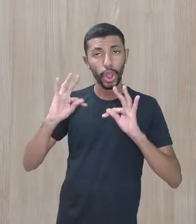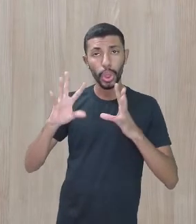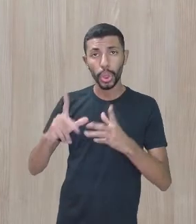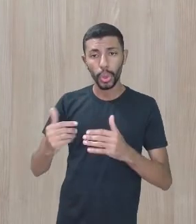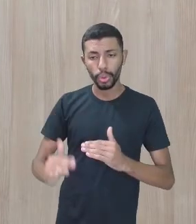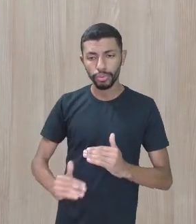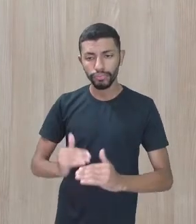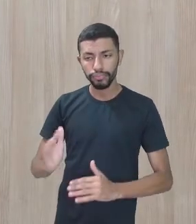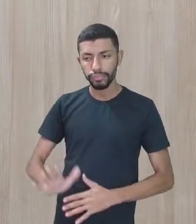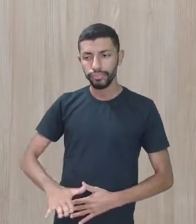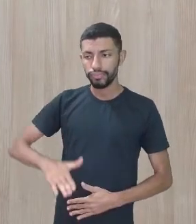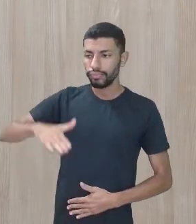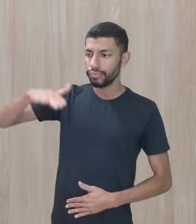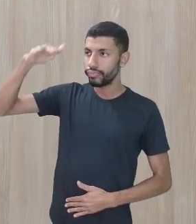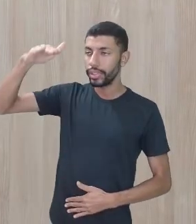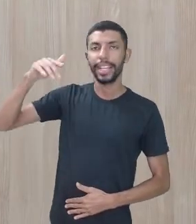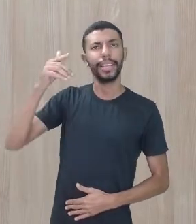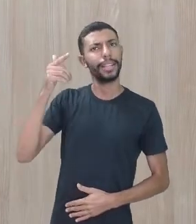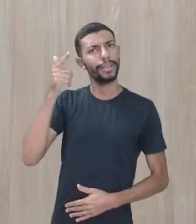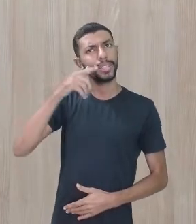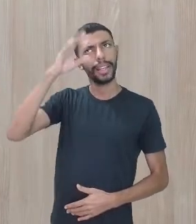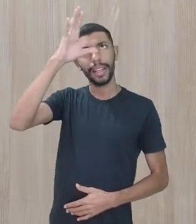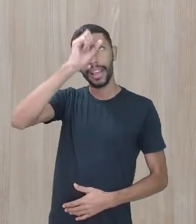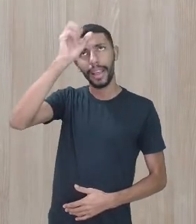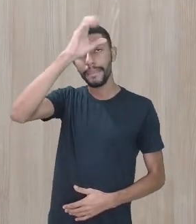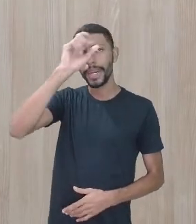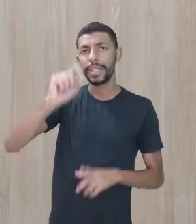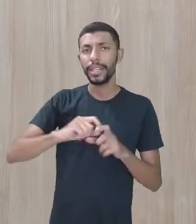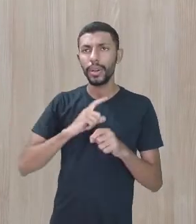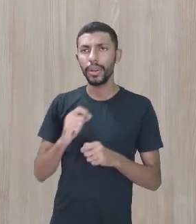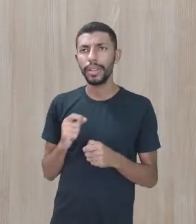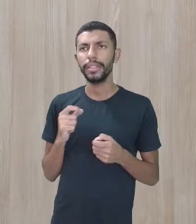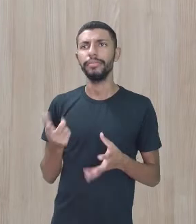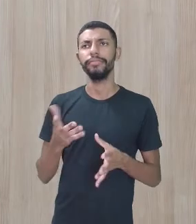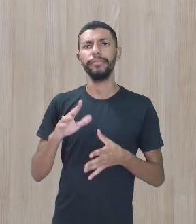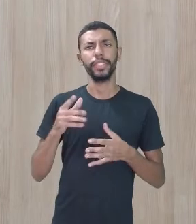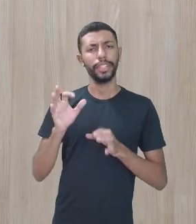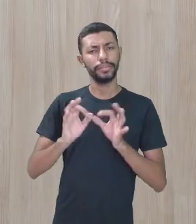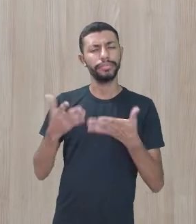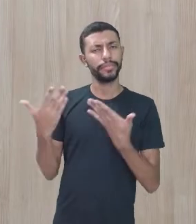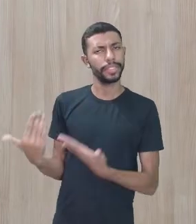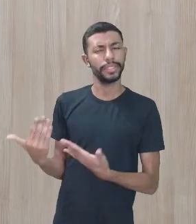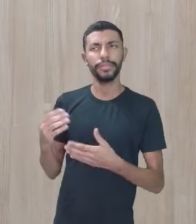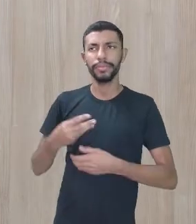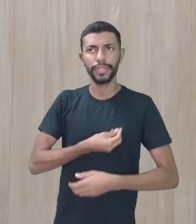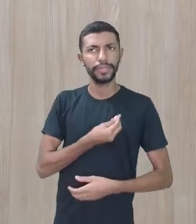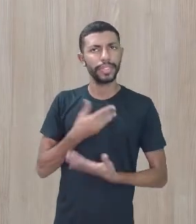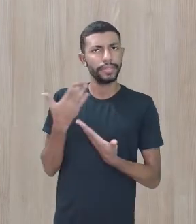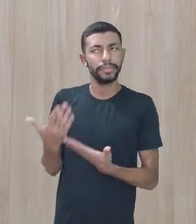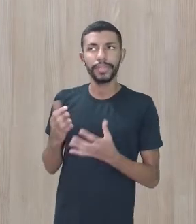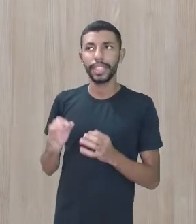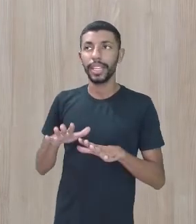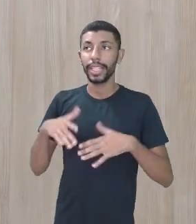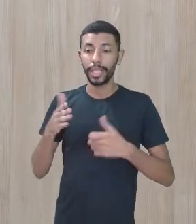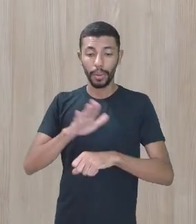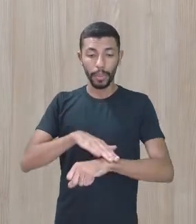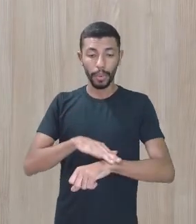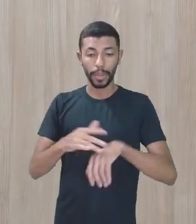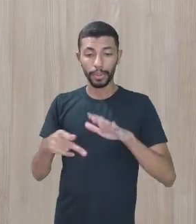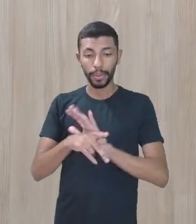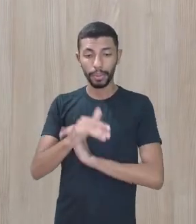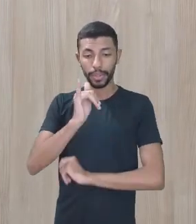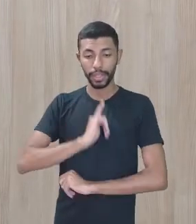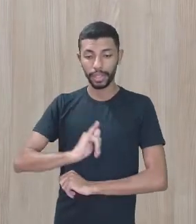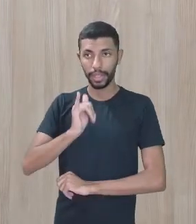com isso. Quando chega em um outro espaço, em uma outra escola, na hora do intervalo, era interessante,